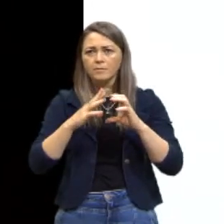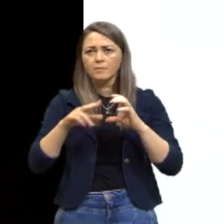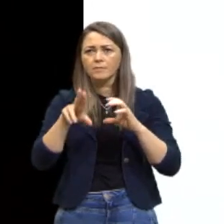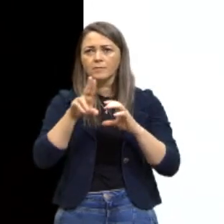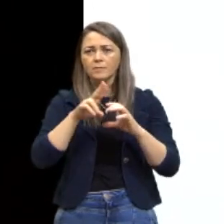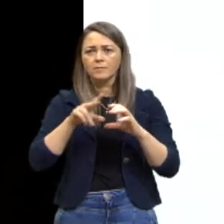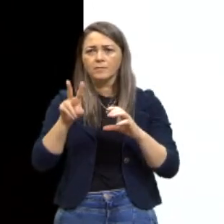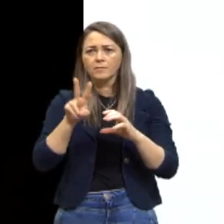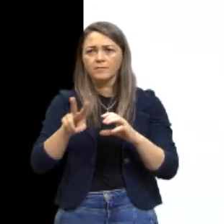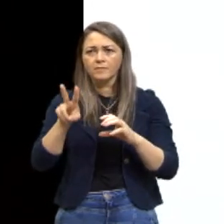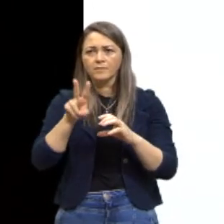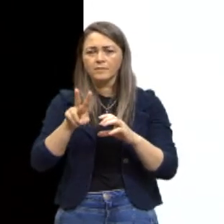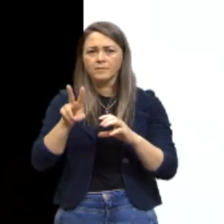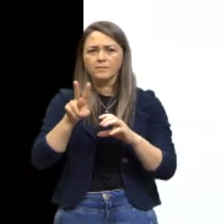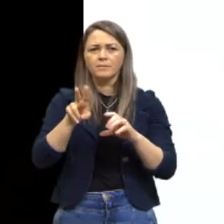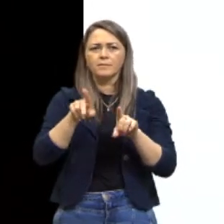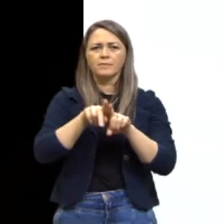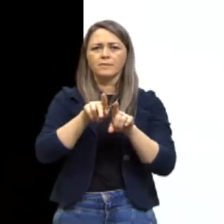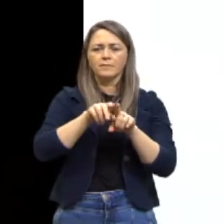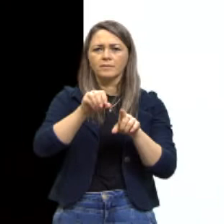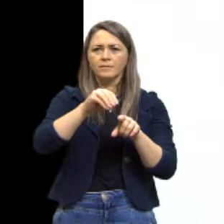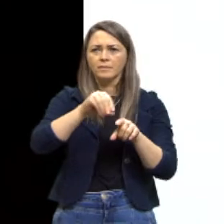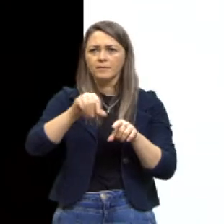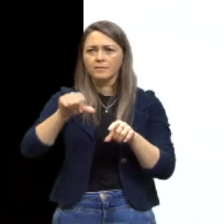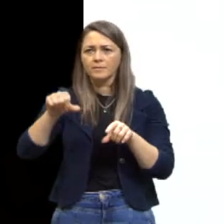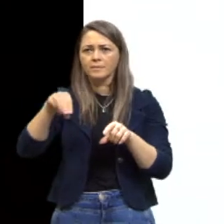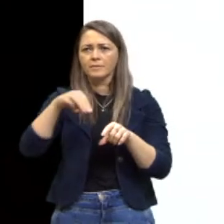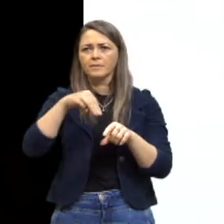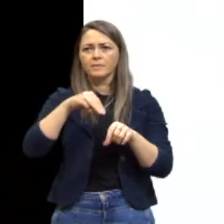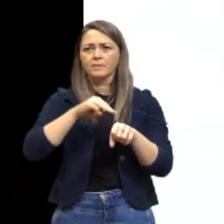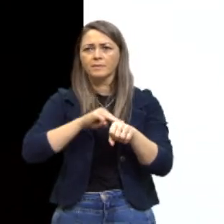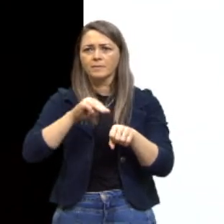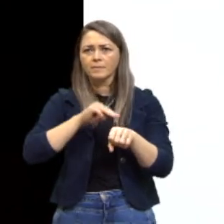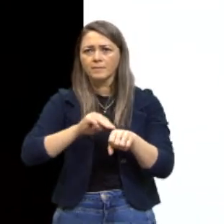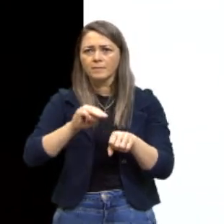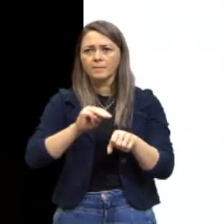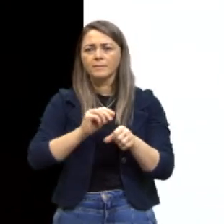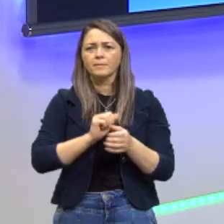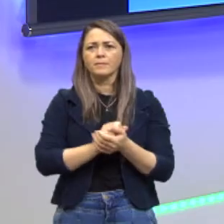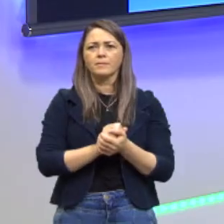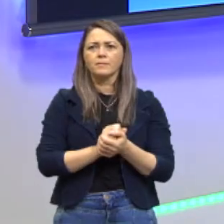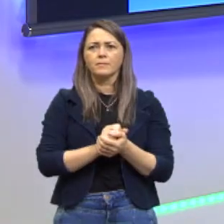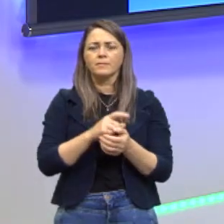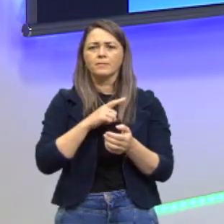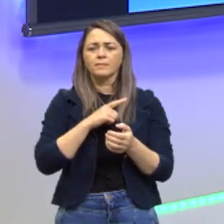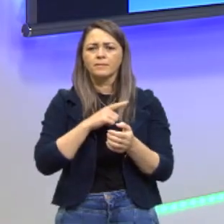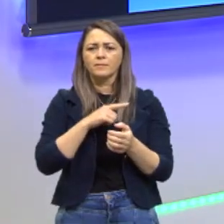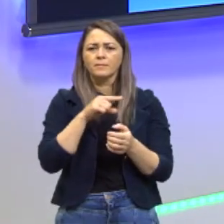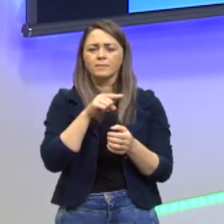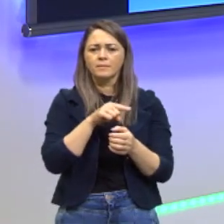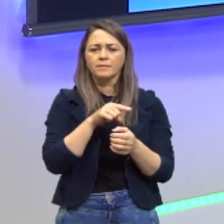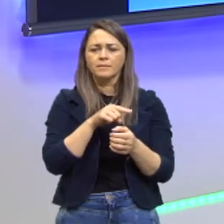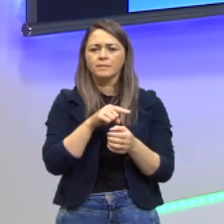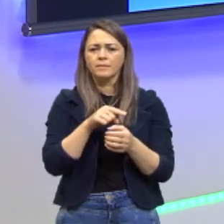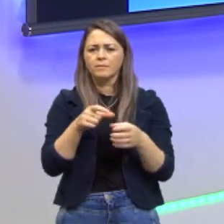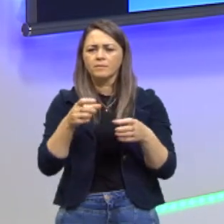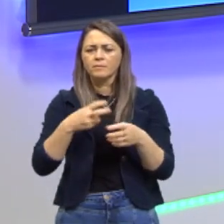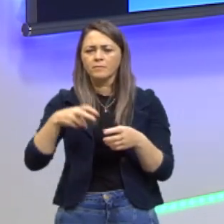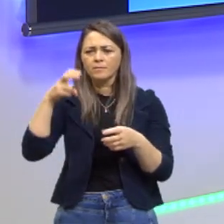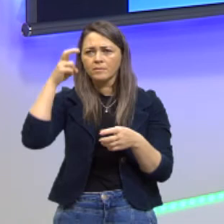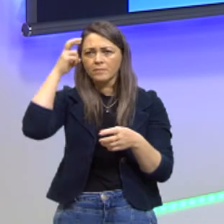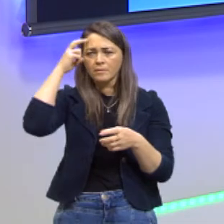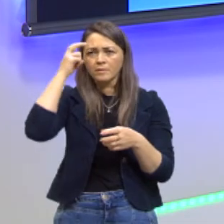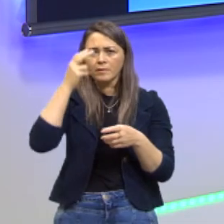e sais minerais. Então, aqui nós temos um meio de cultura que imita